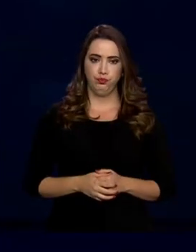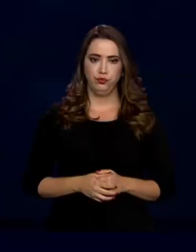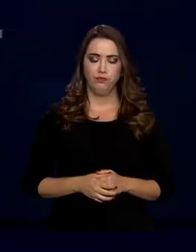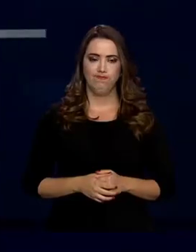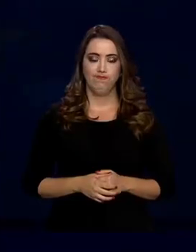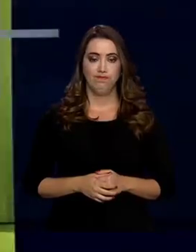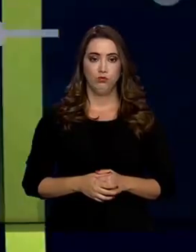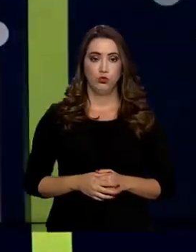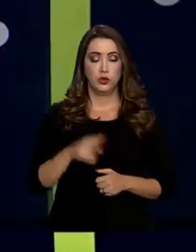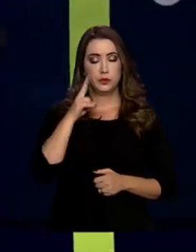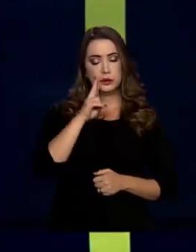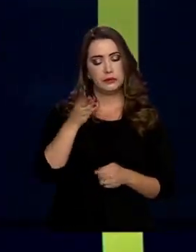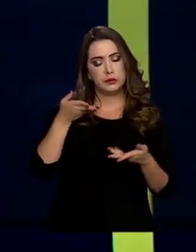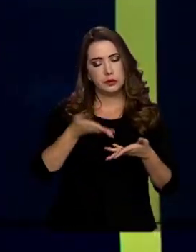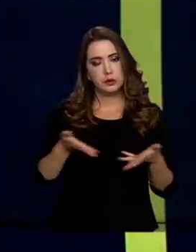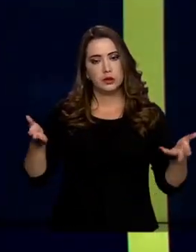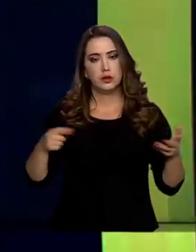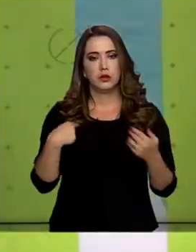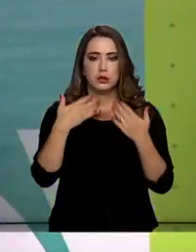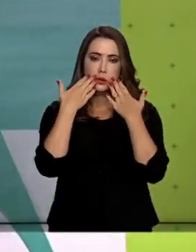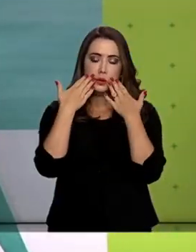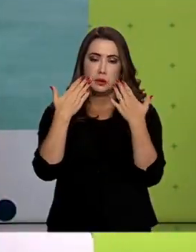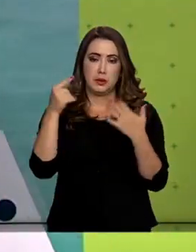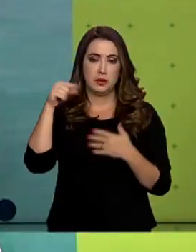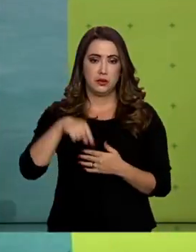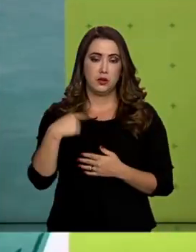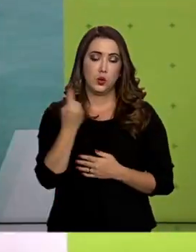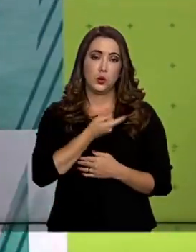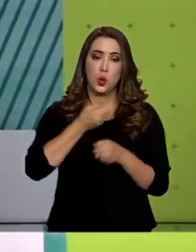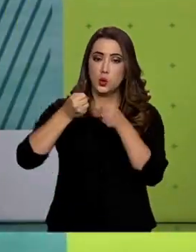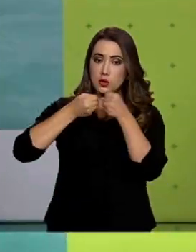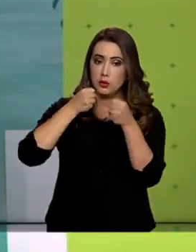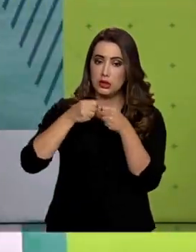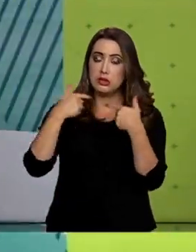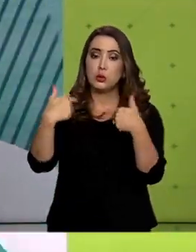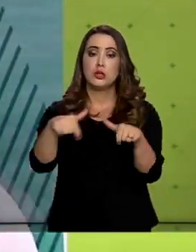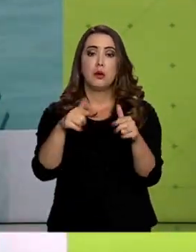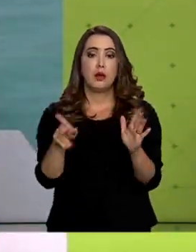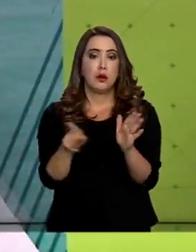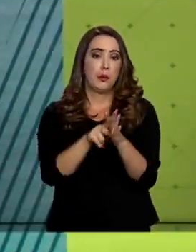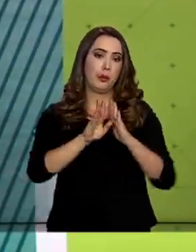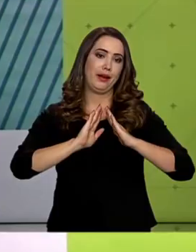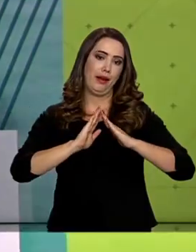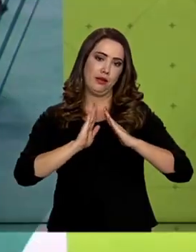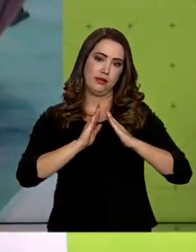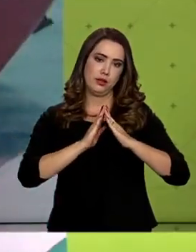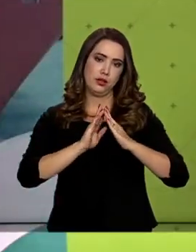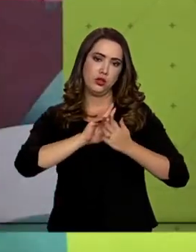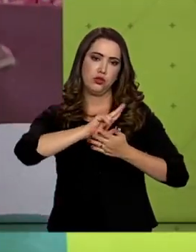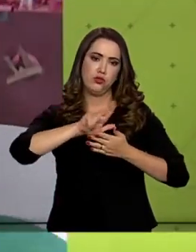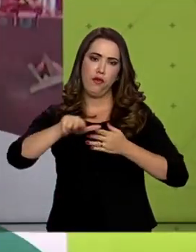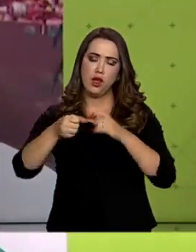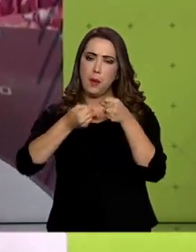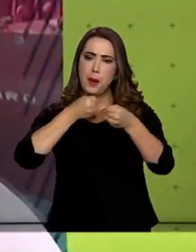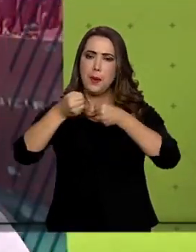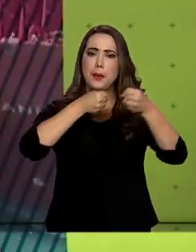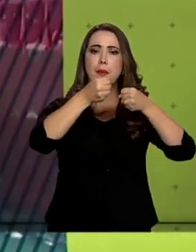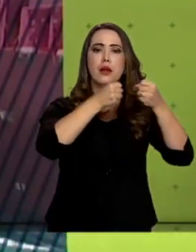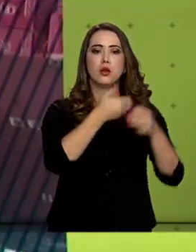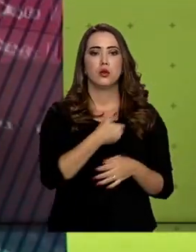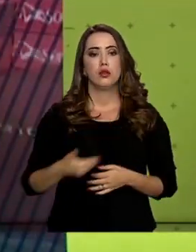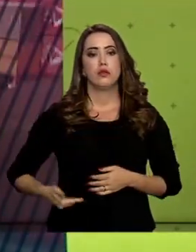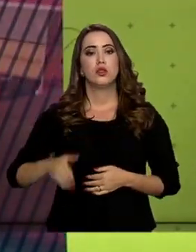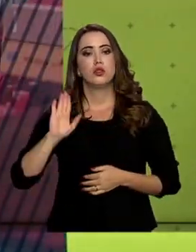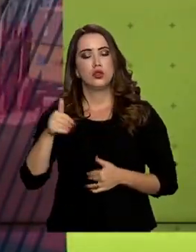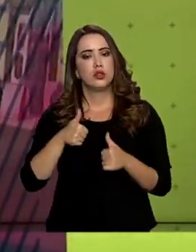Como você tem acompanhado nos nossos boletins, os nossos repórteres estão trabalhando de casa. Muitas coletivas de imprensa do